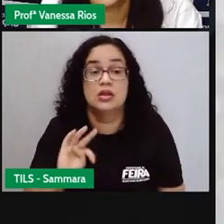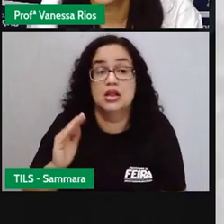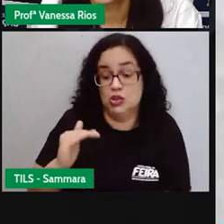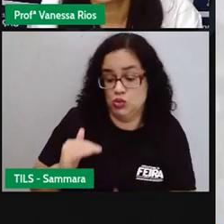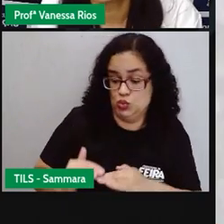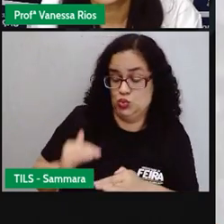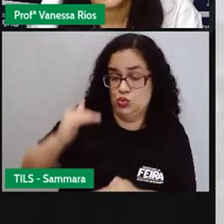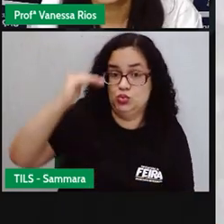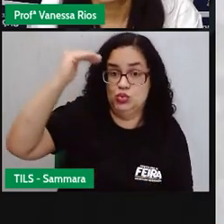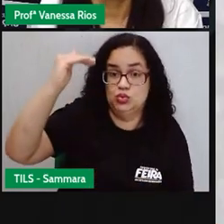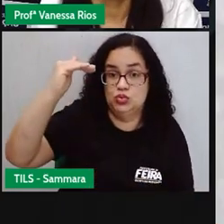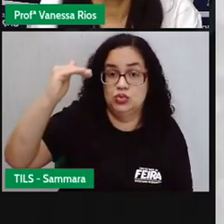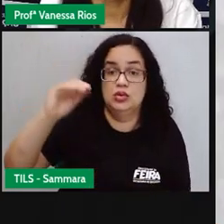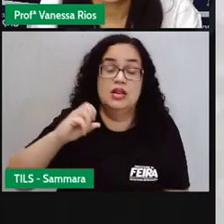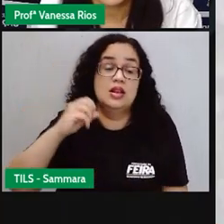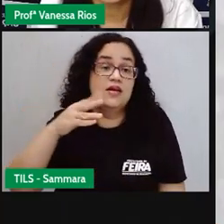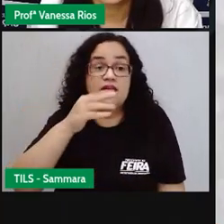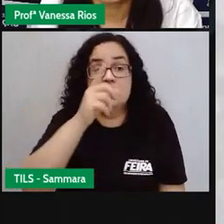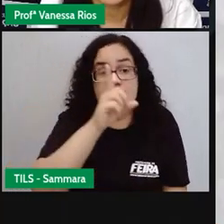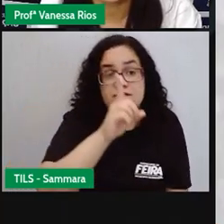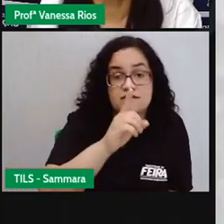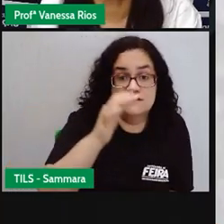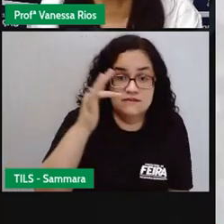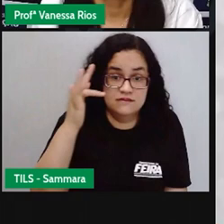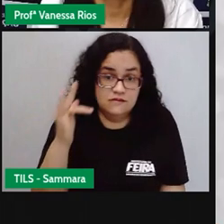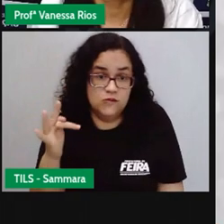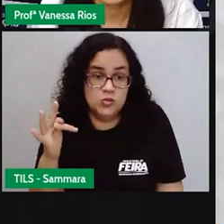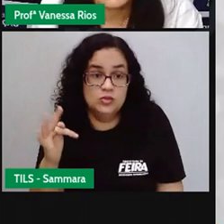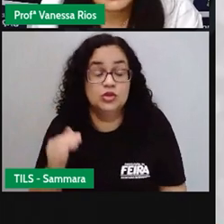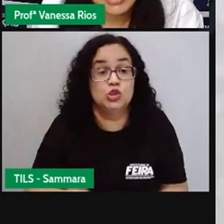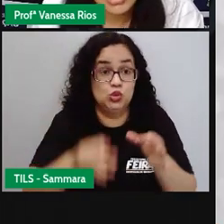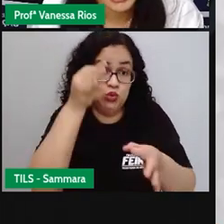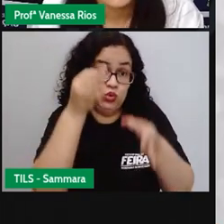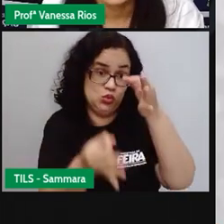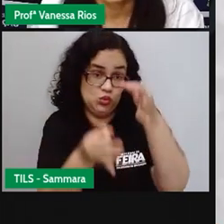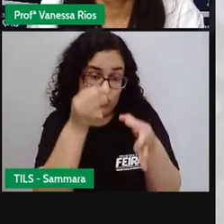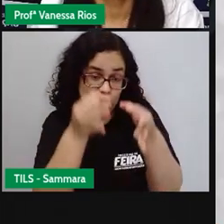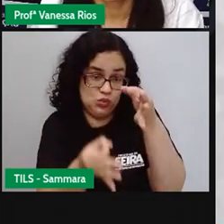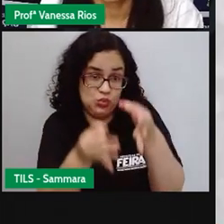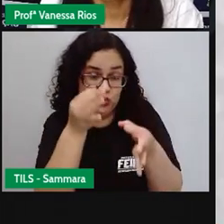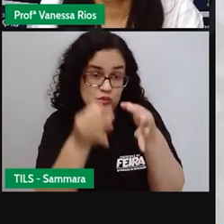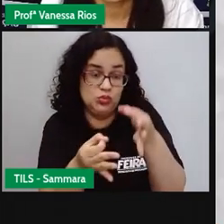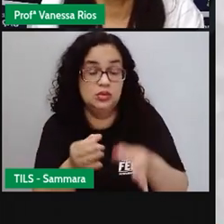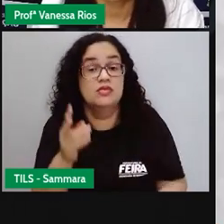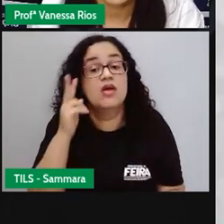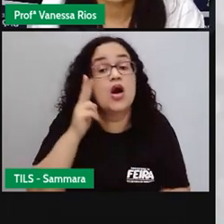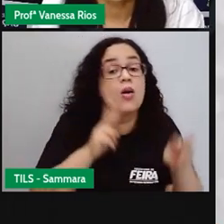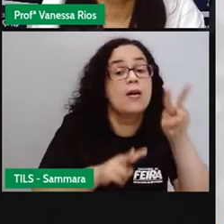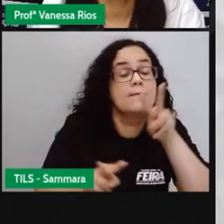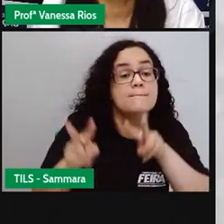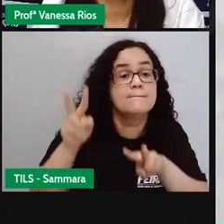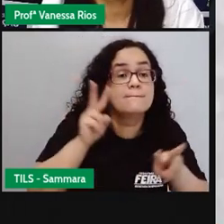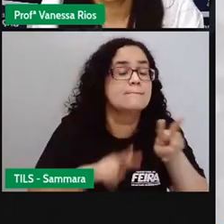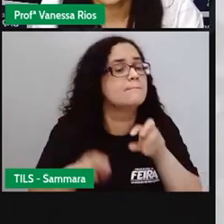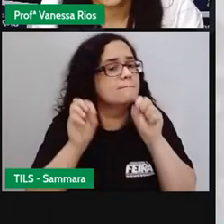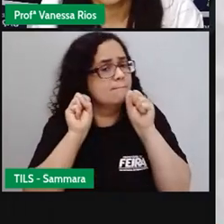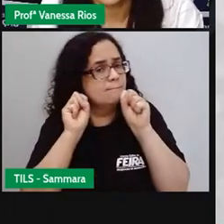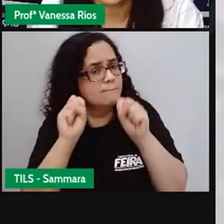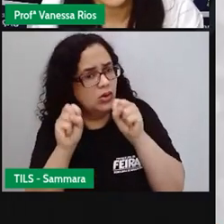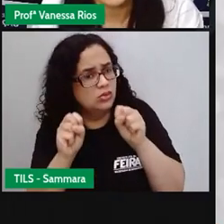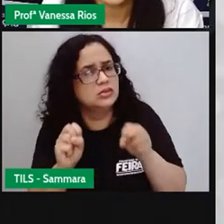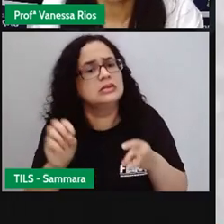pelo Supremo Tribunal Federal, são lá os juízes, né, que vão observar se o poder